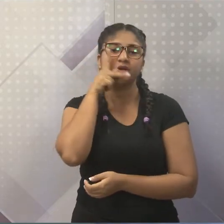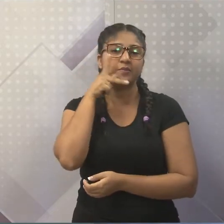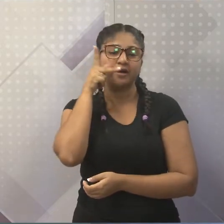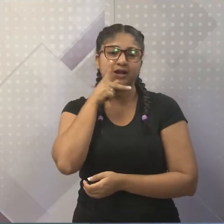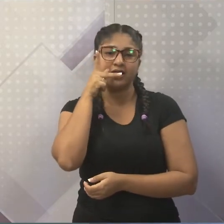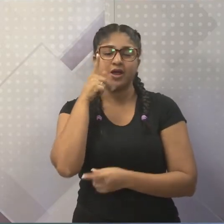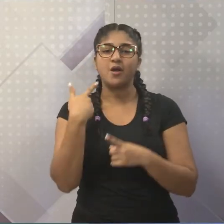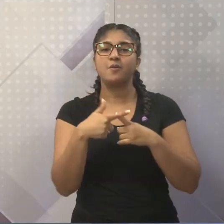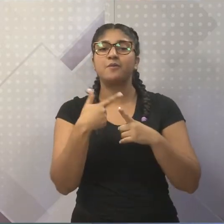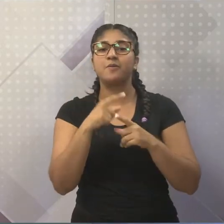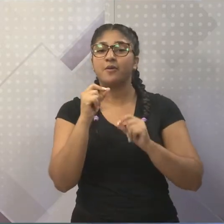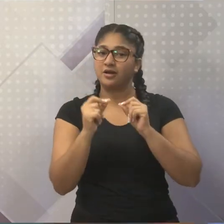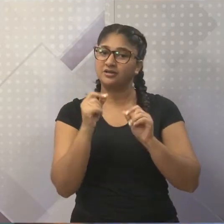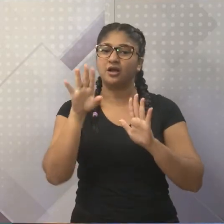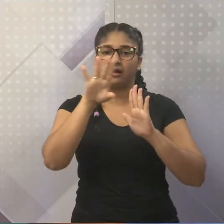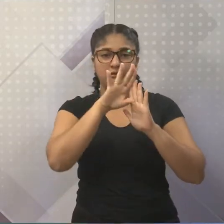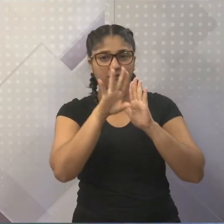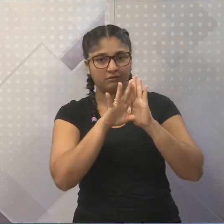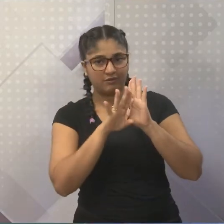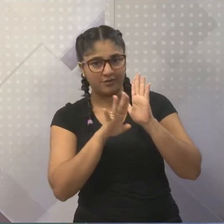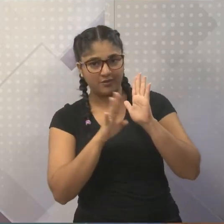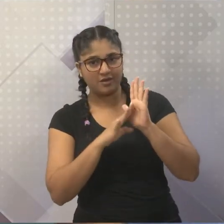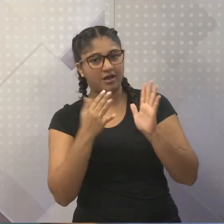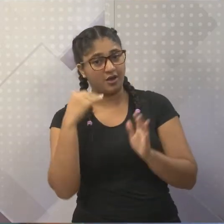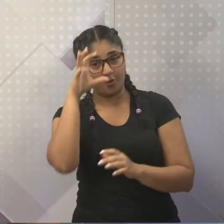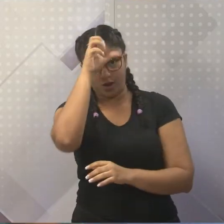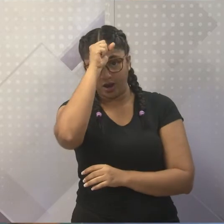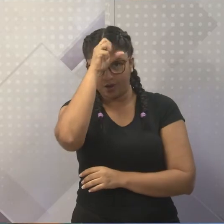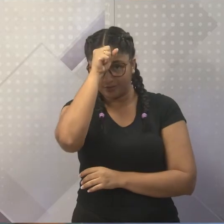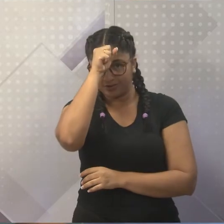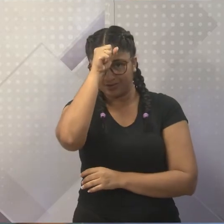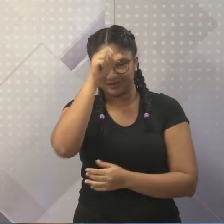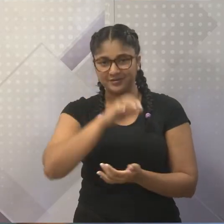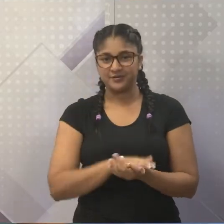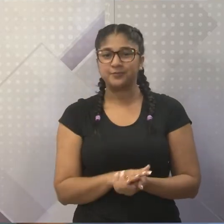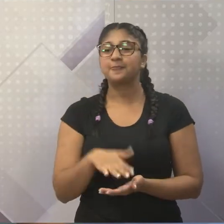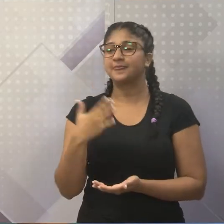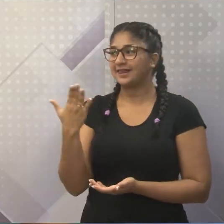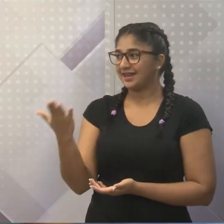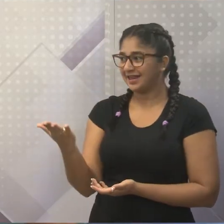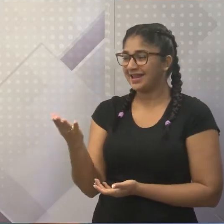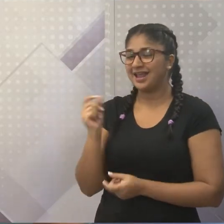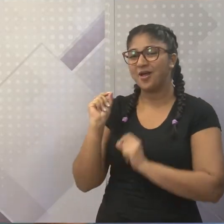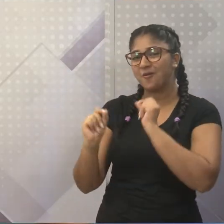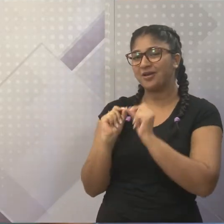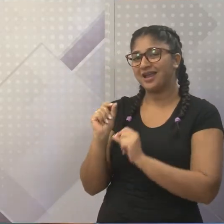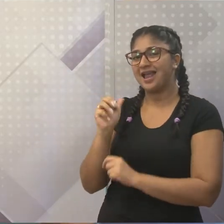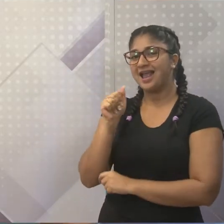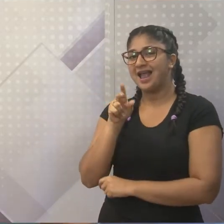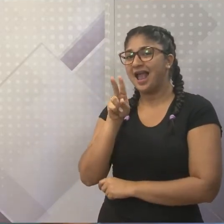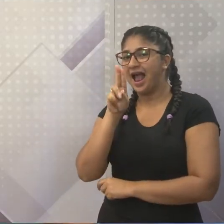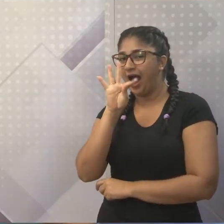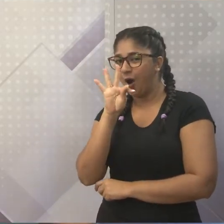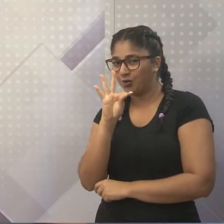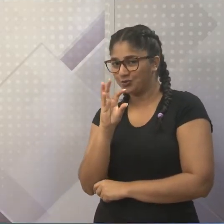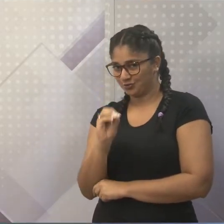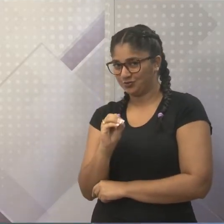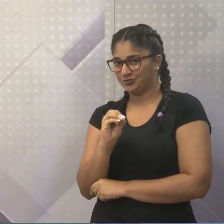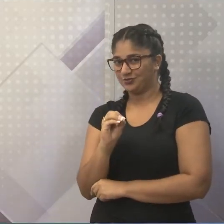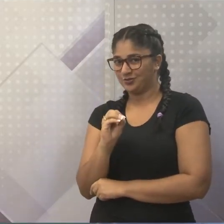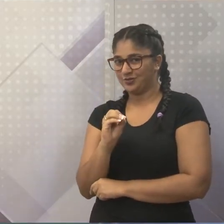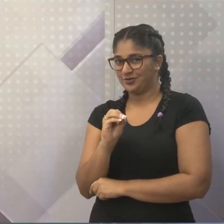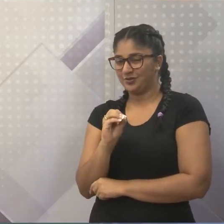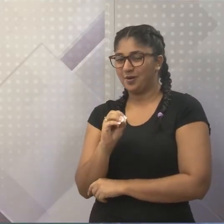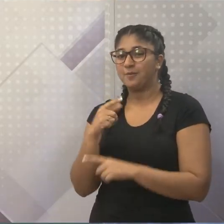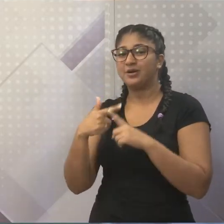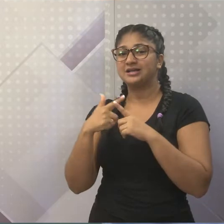não sabia o porquê Auto Esporte. E agora estou aprendendo. Isso é bom. Só o Pedro Paulo faz isso. E é um alto com? U. não é. Que